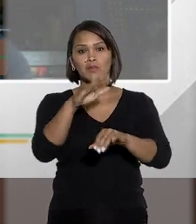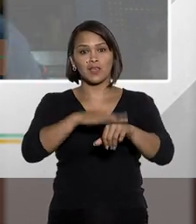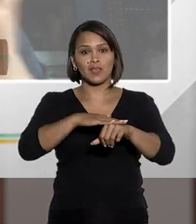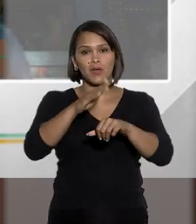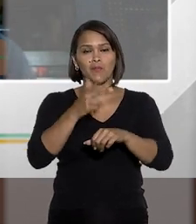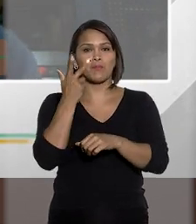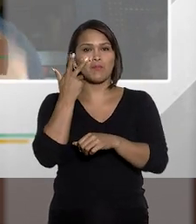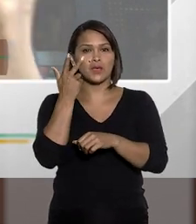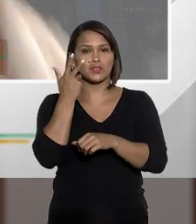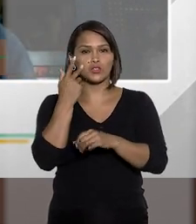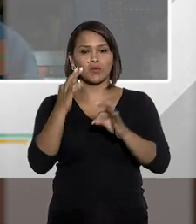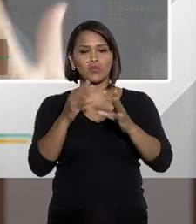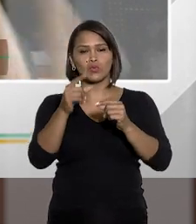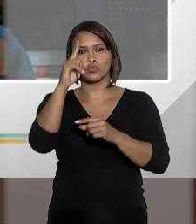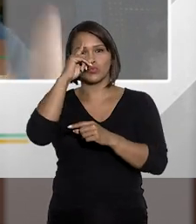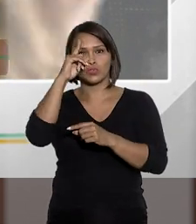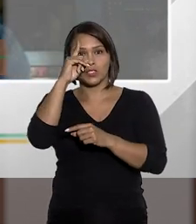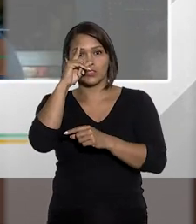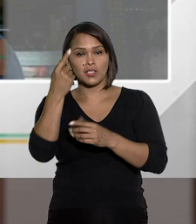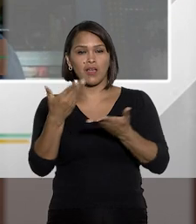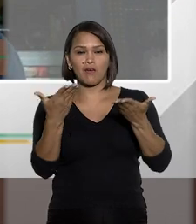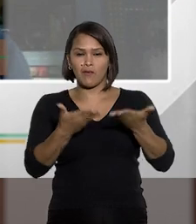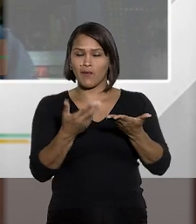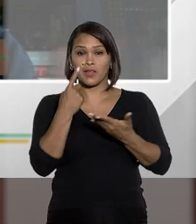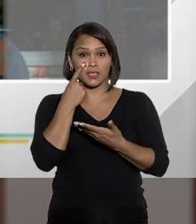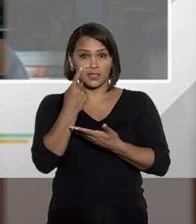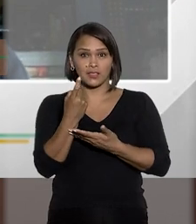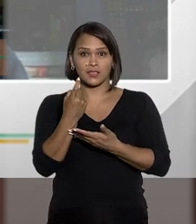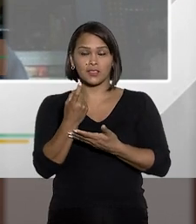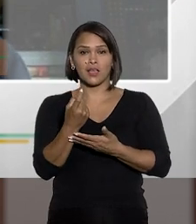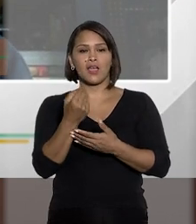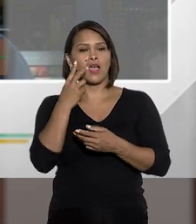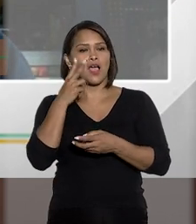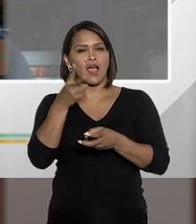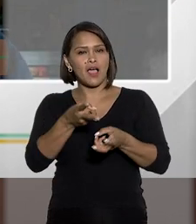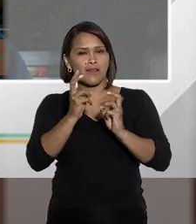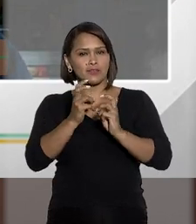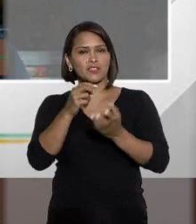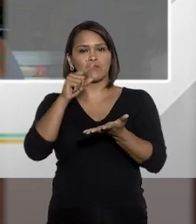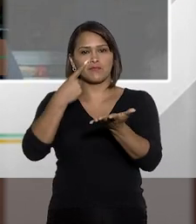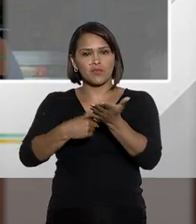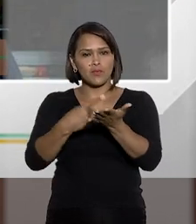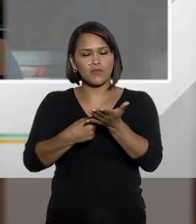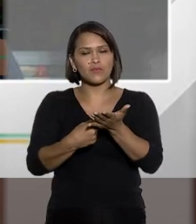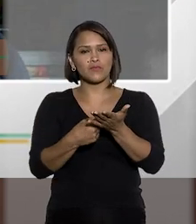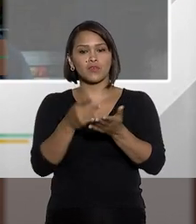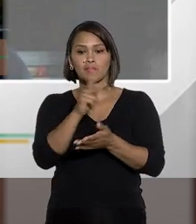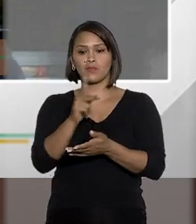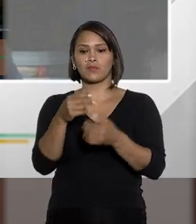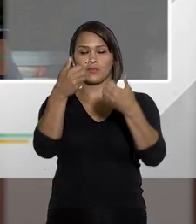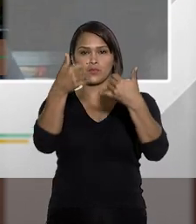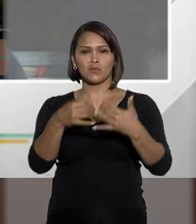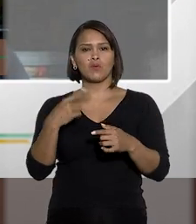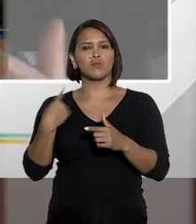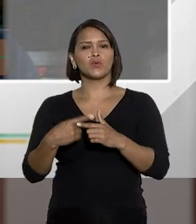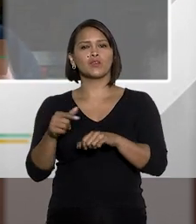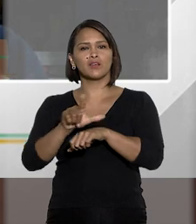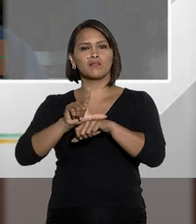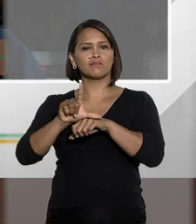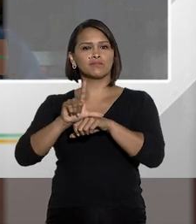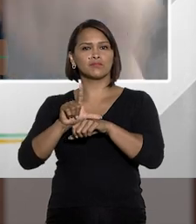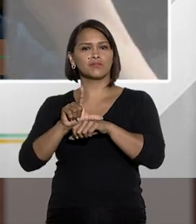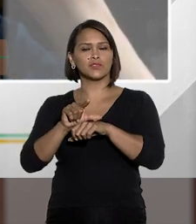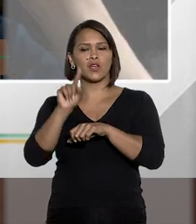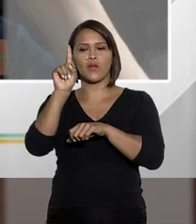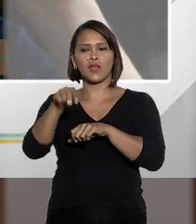comportamento que é o mais comum no dia a dia. Olha que interessante. Aí você vem, confirma o que o Renato falou, por que